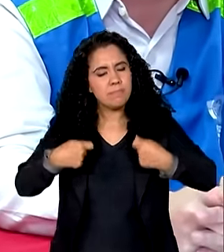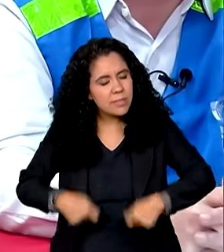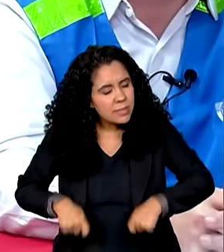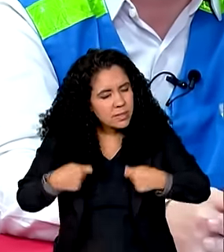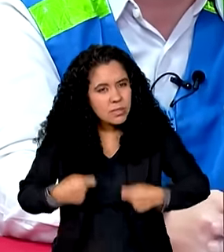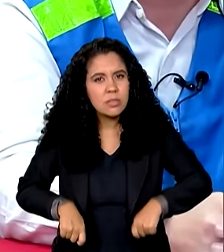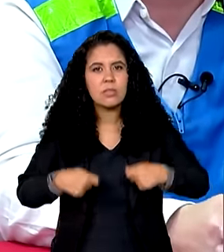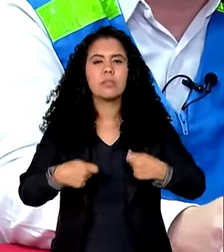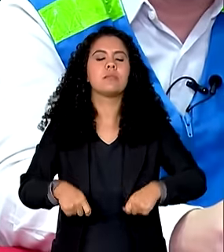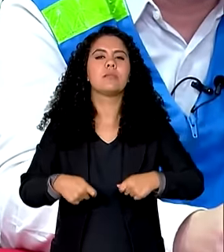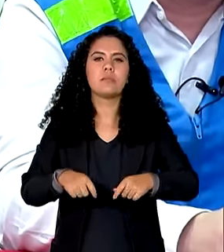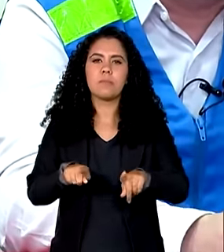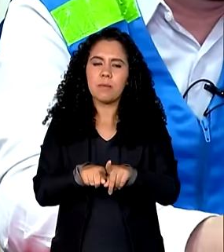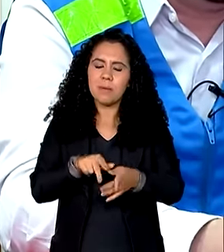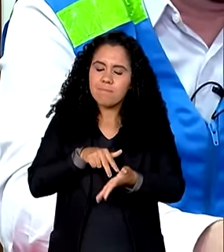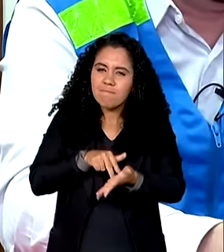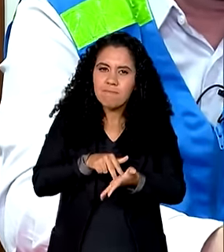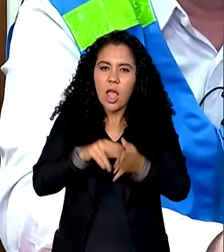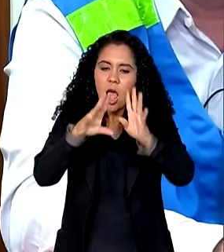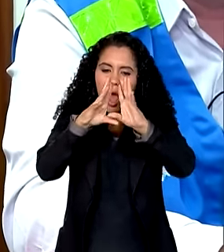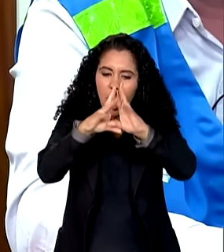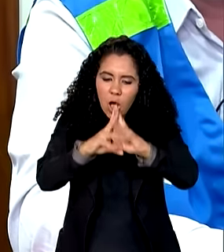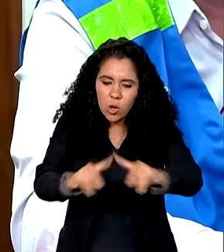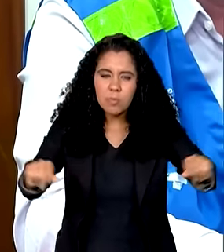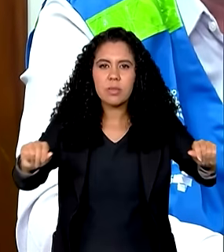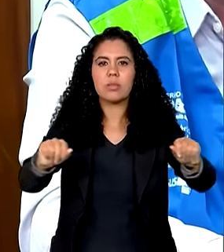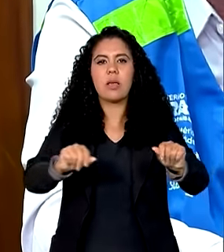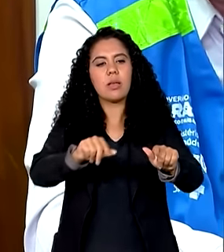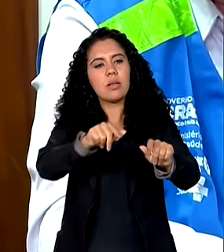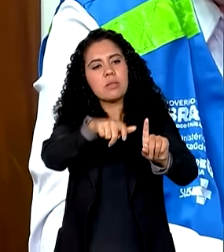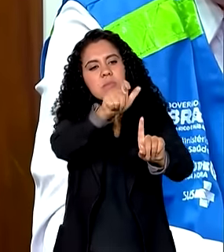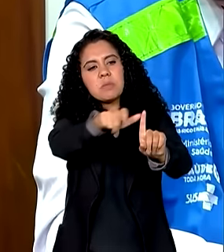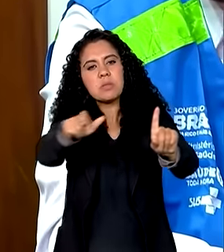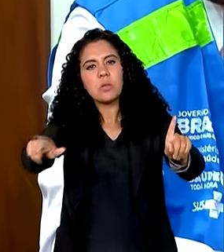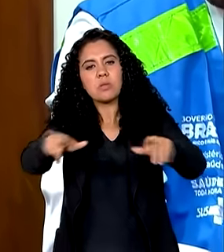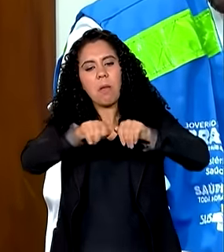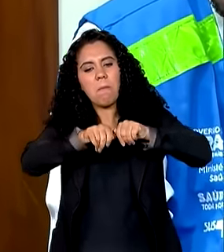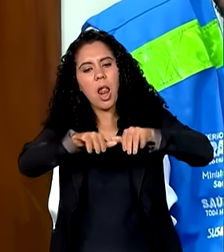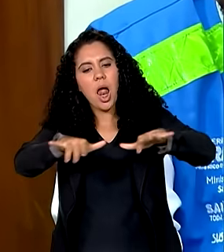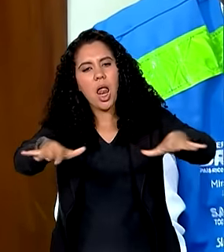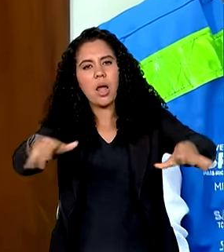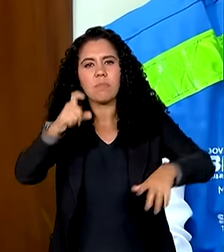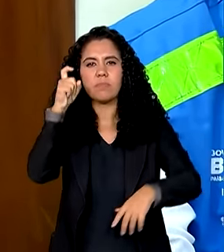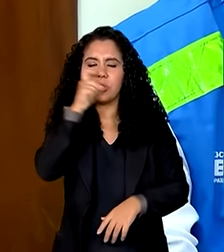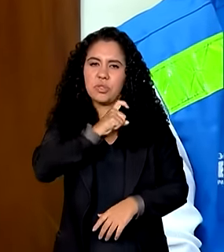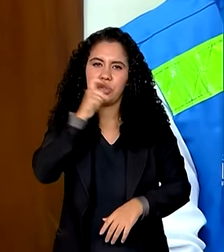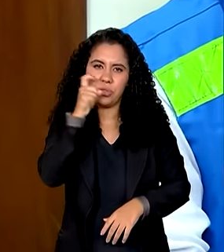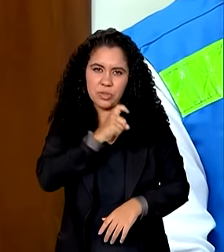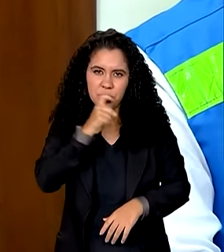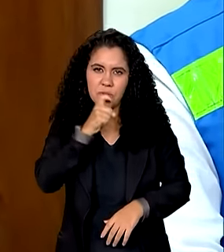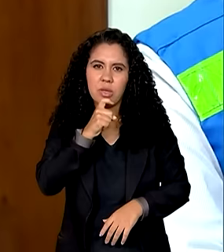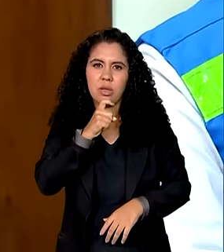muito firme combater quem está divulgando essas mentiras que estão de fato